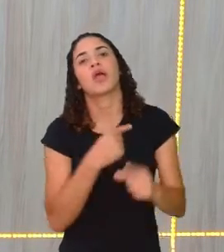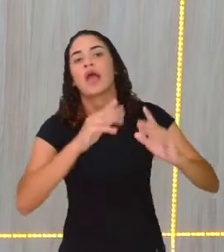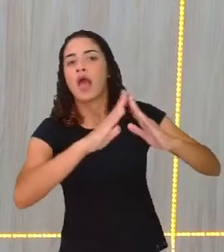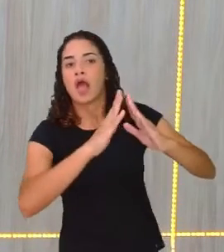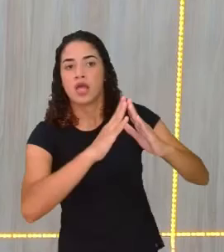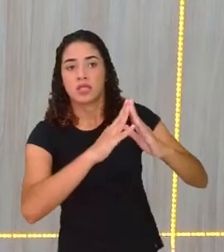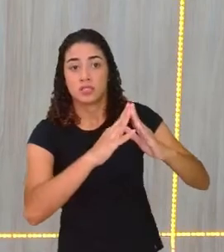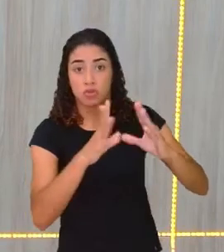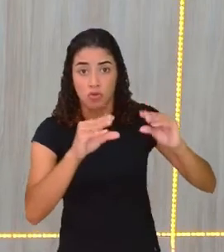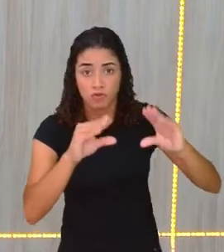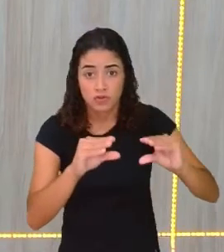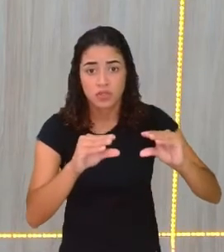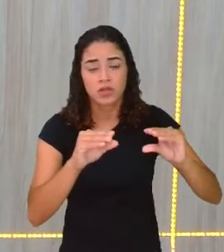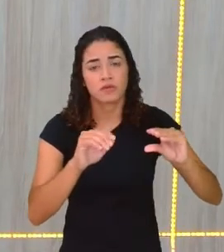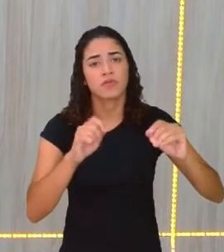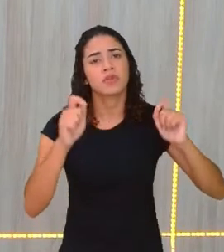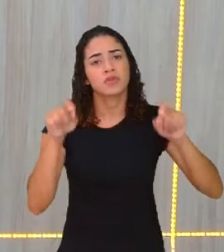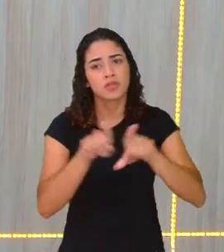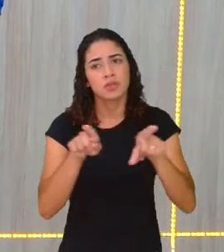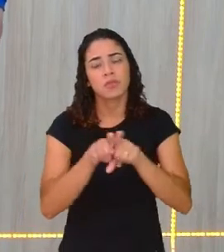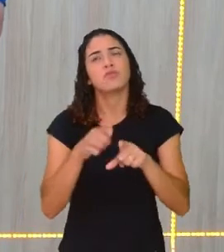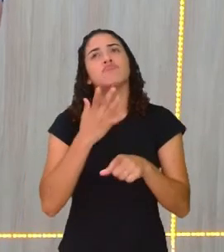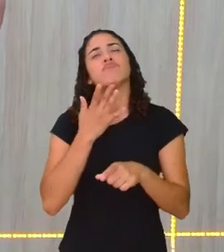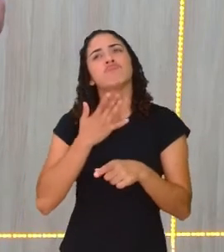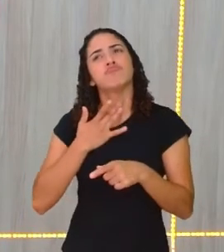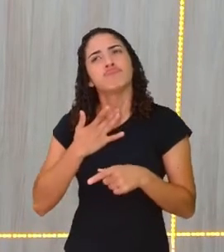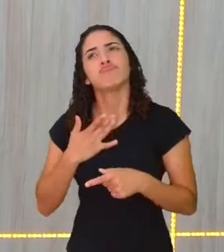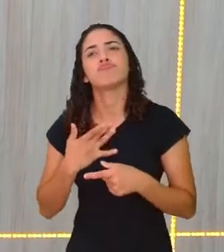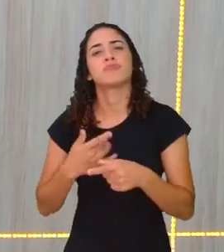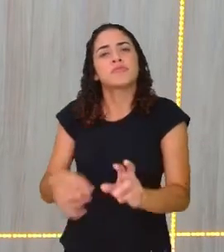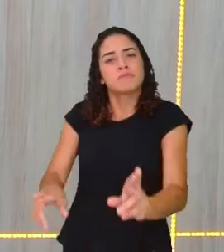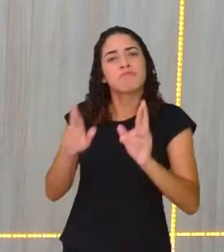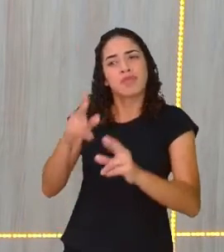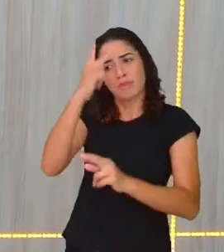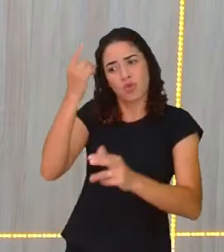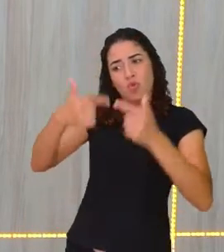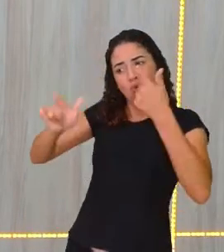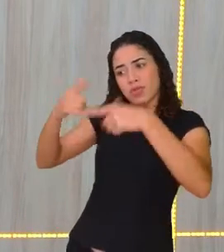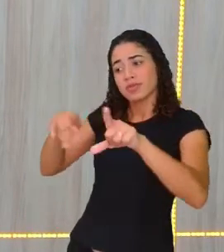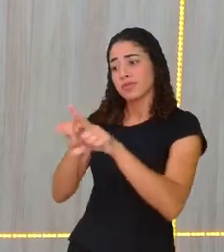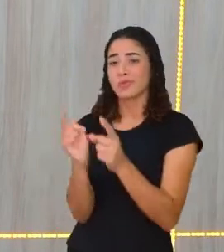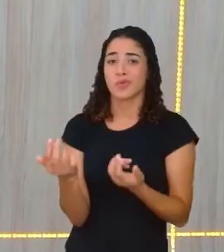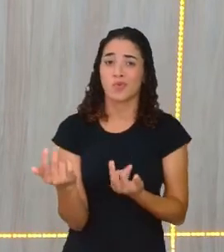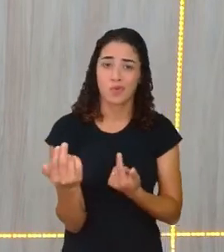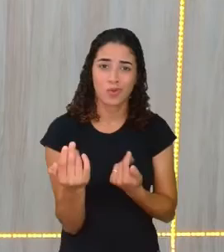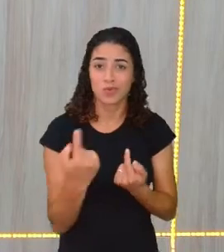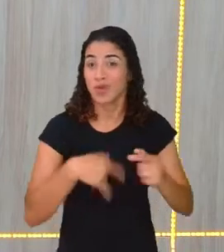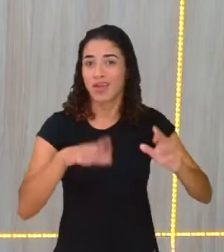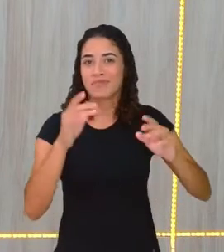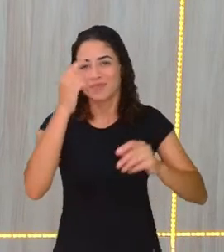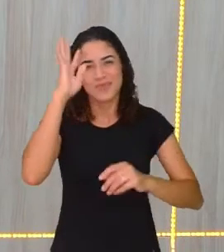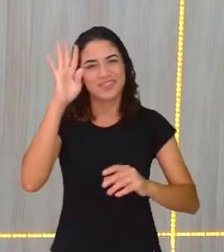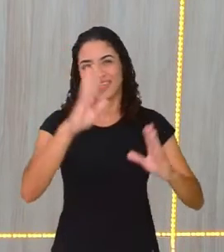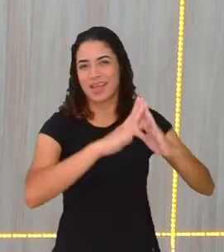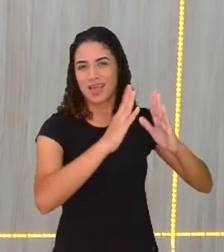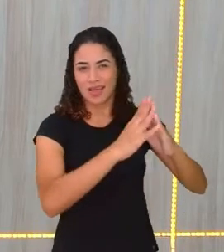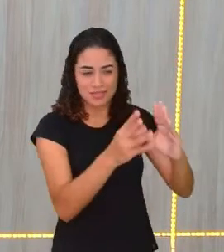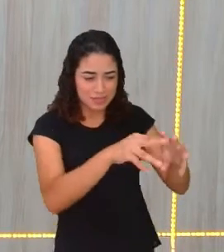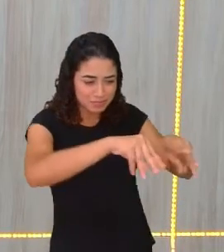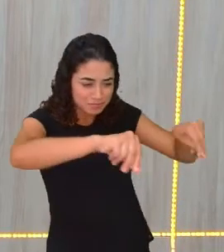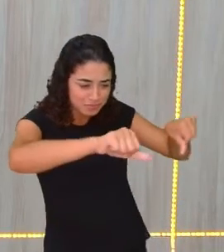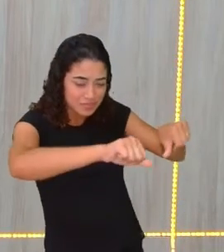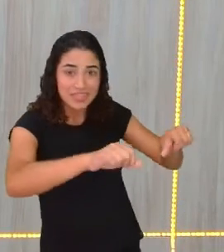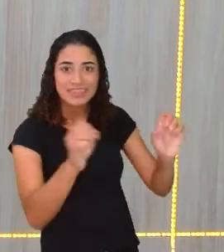desejar isso para o outro, não é? Então, uma casa sem piso, não é? Não é uma casa